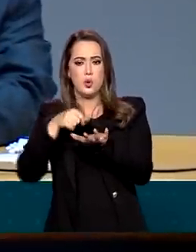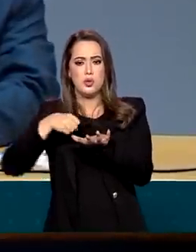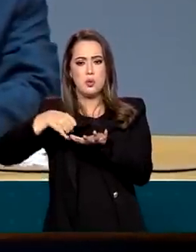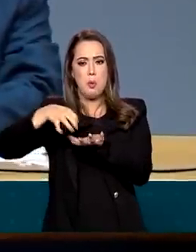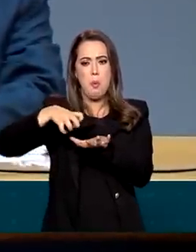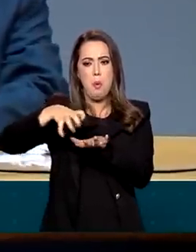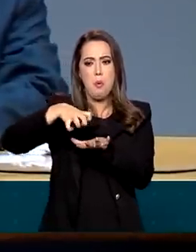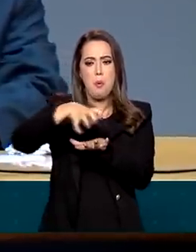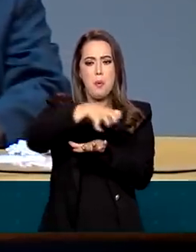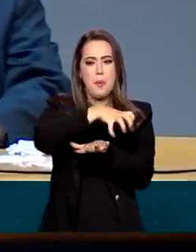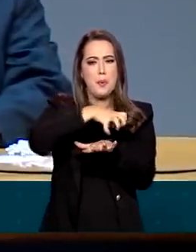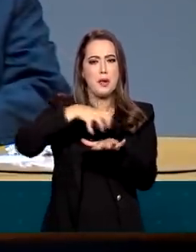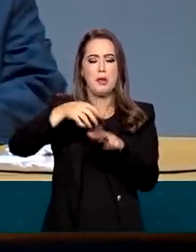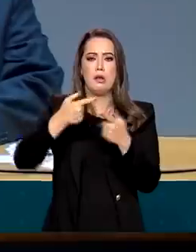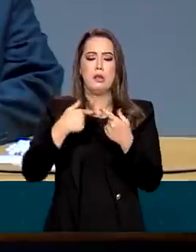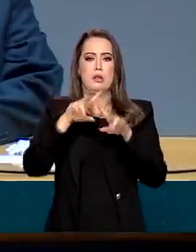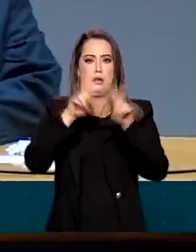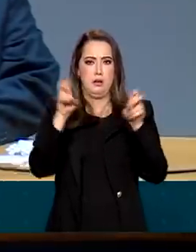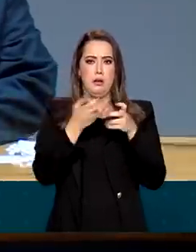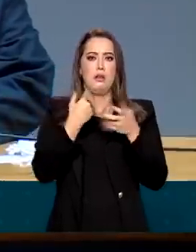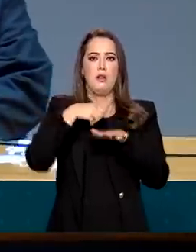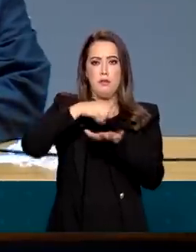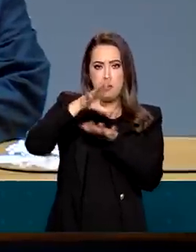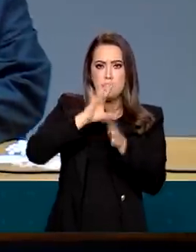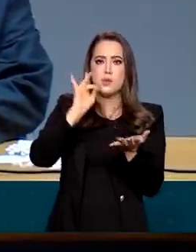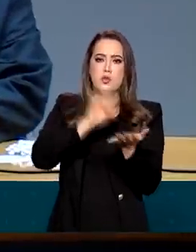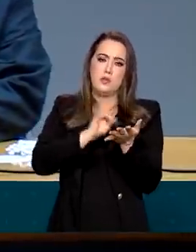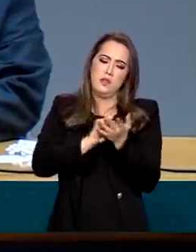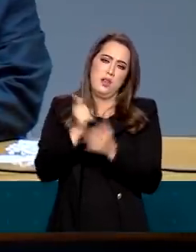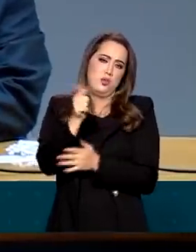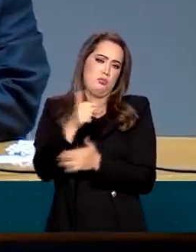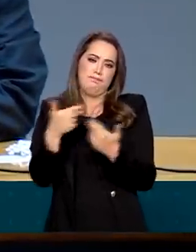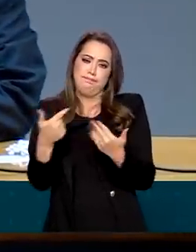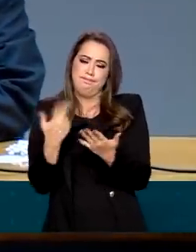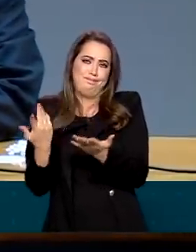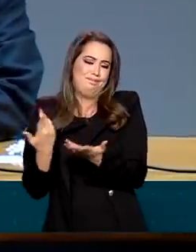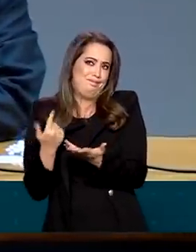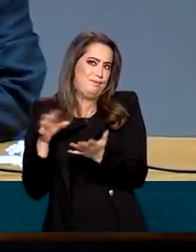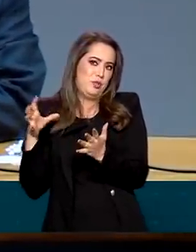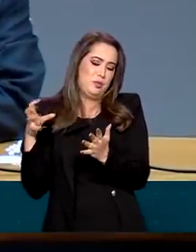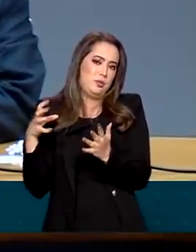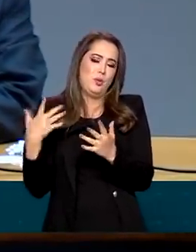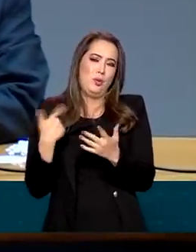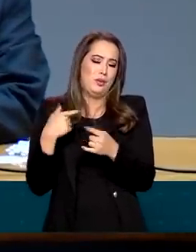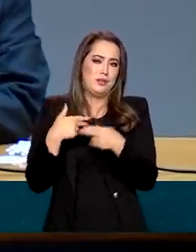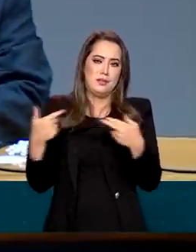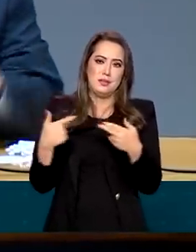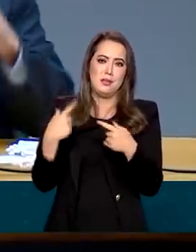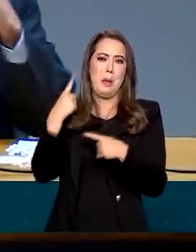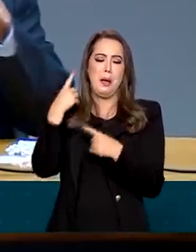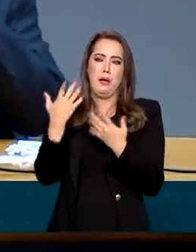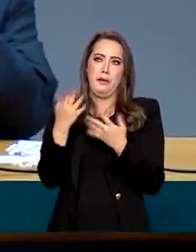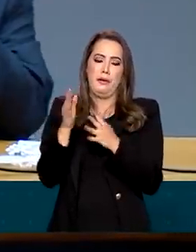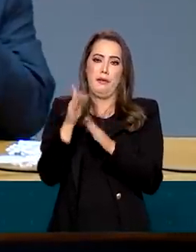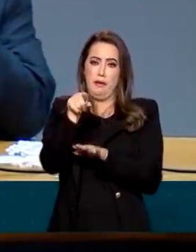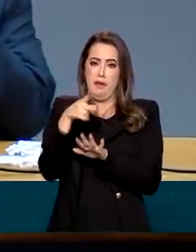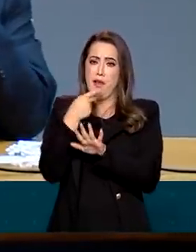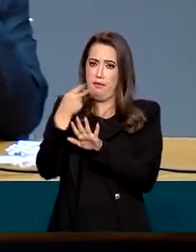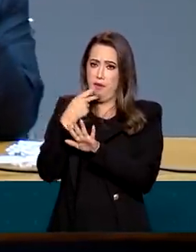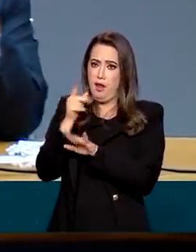Tem informação, tem sinal e tem barulho. E nós tivemos muito barulho. Eu